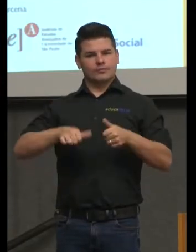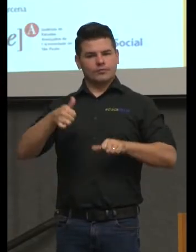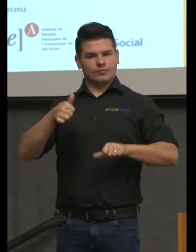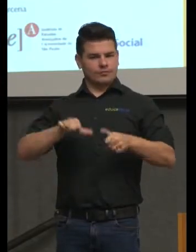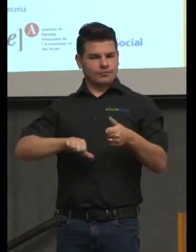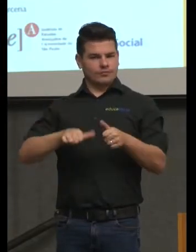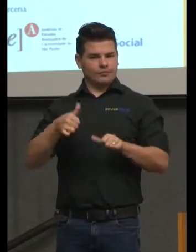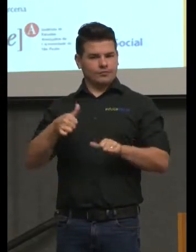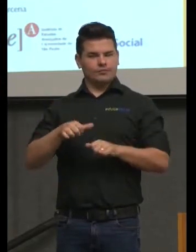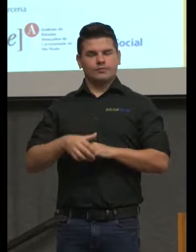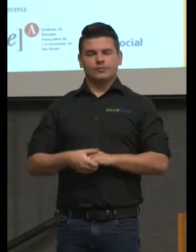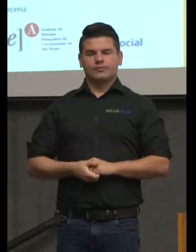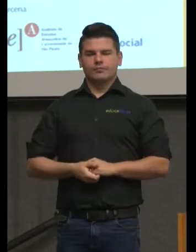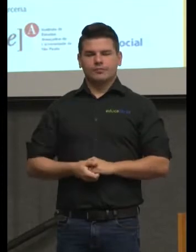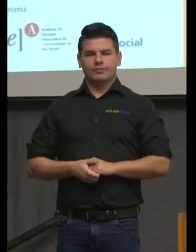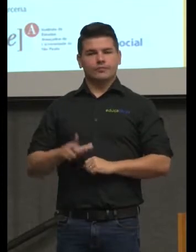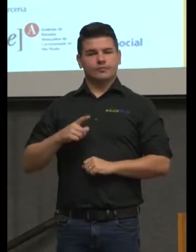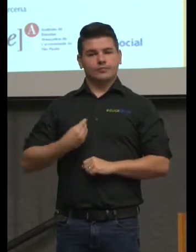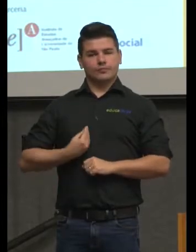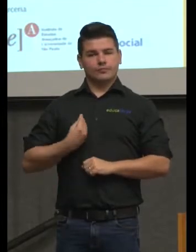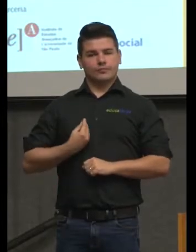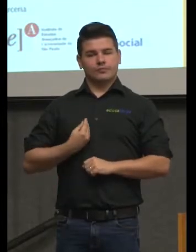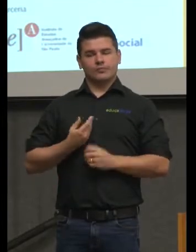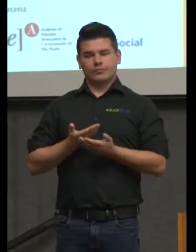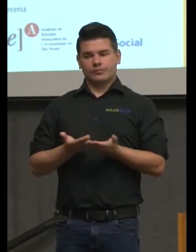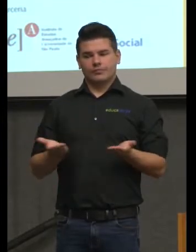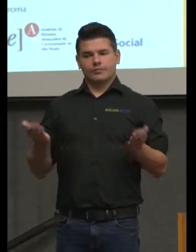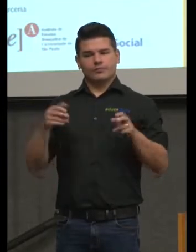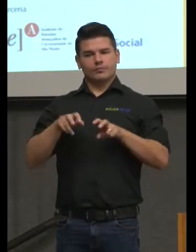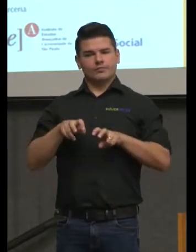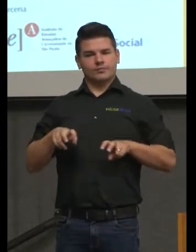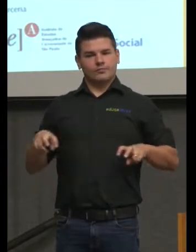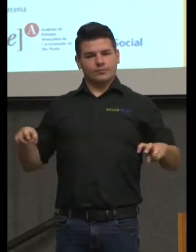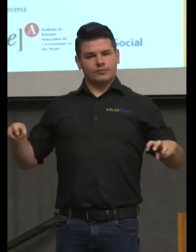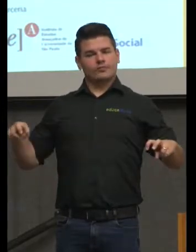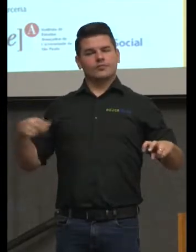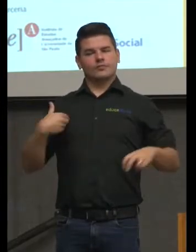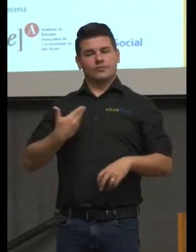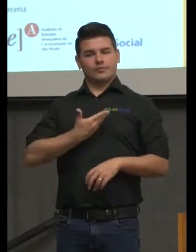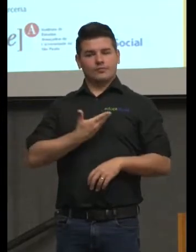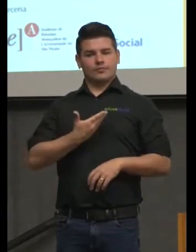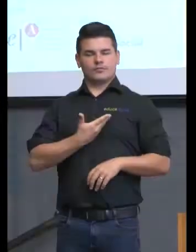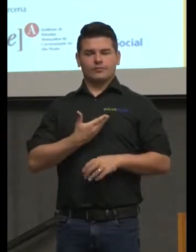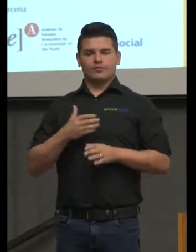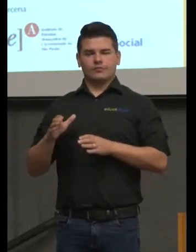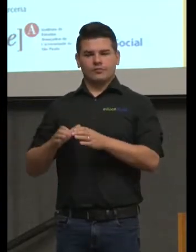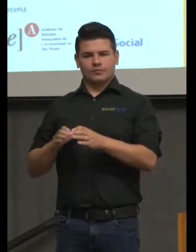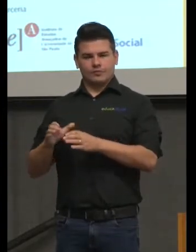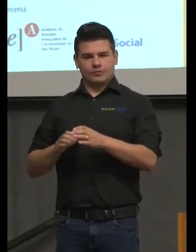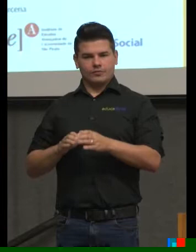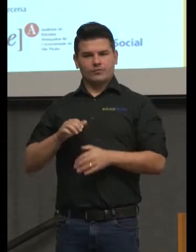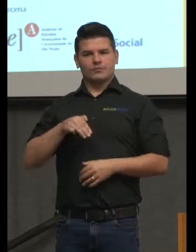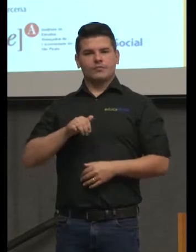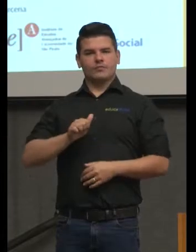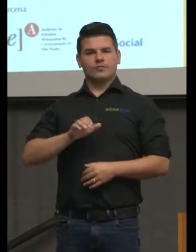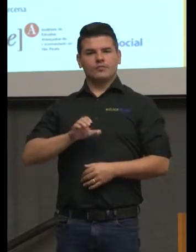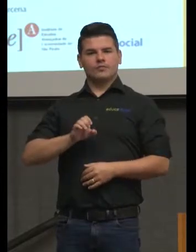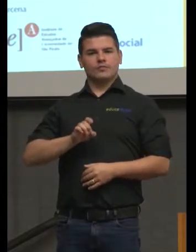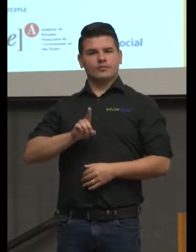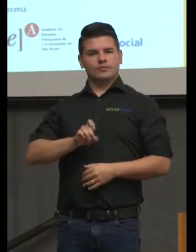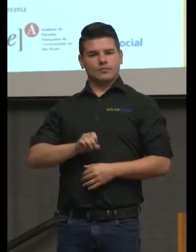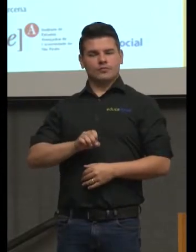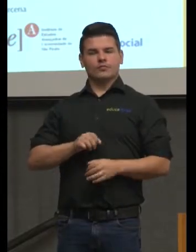Estão presentes, compondo à mesa, meus colegas de coordenação, Lino de Macedo e Luiz Carlos de Menezes.